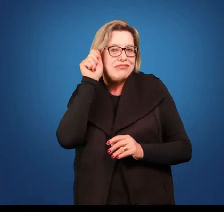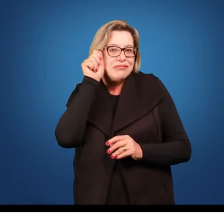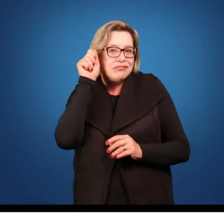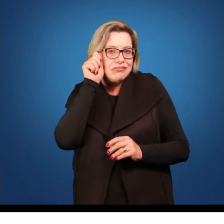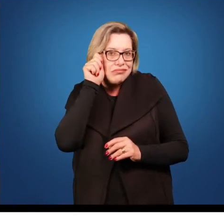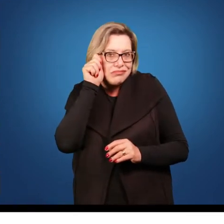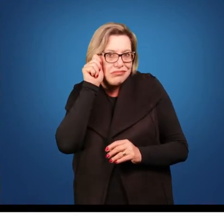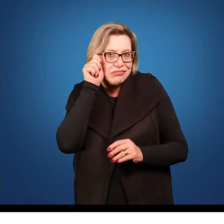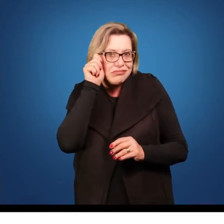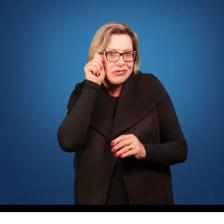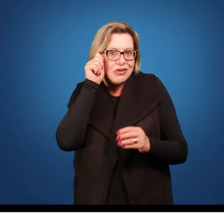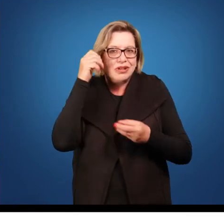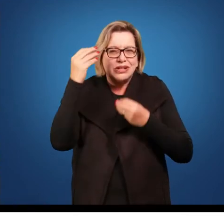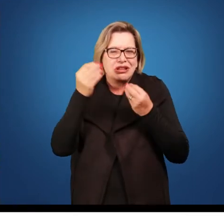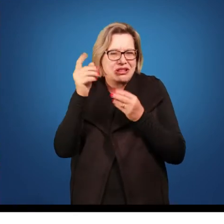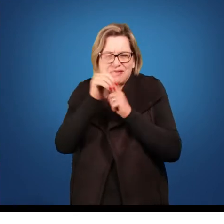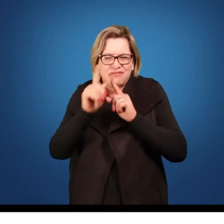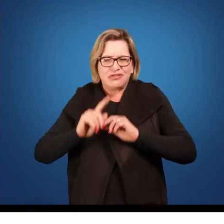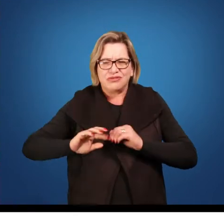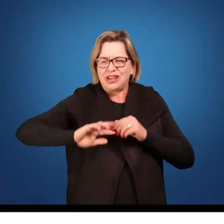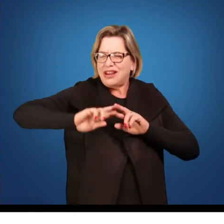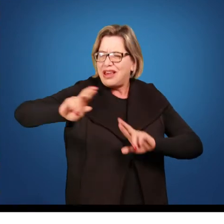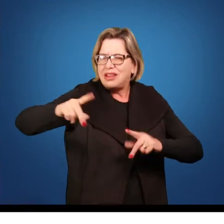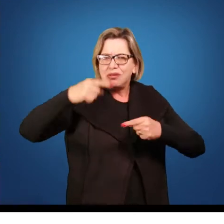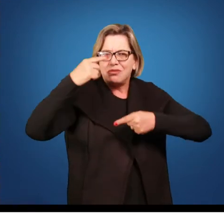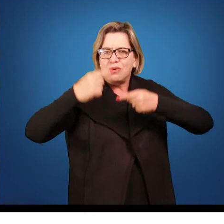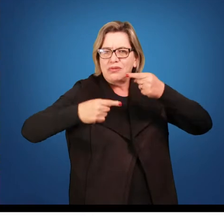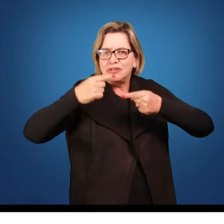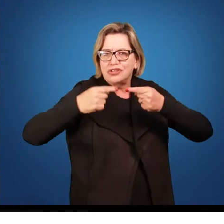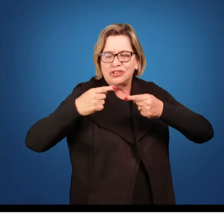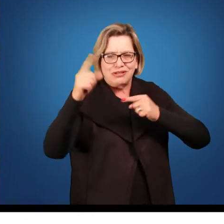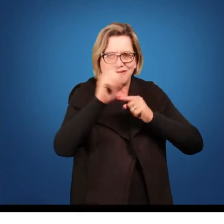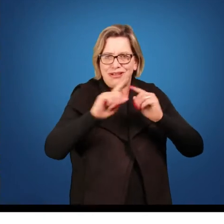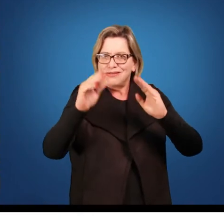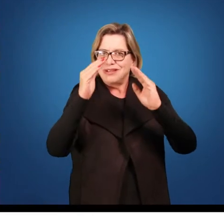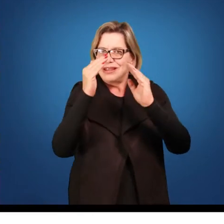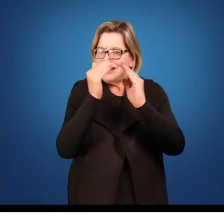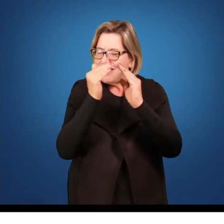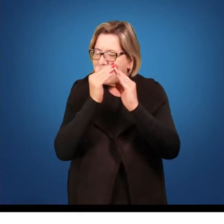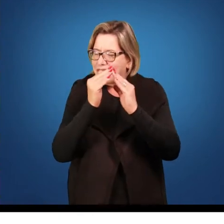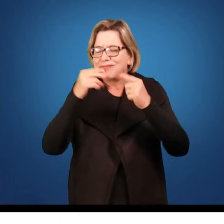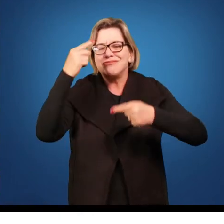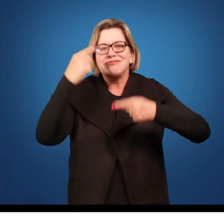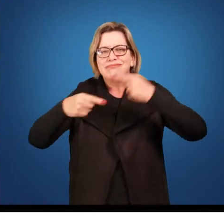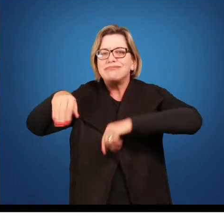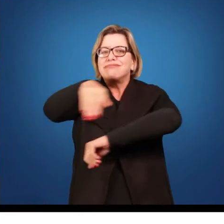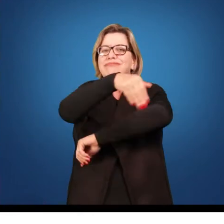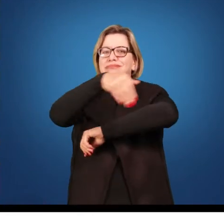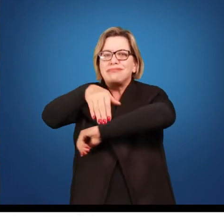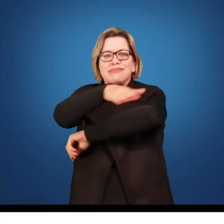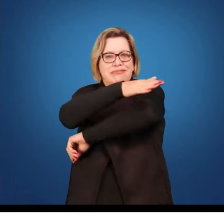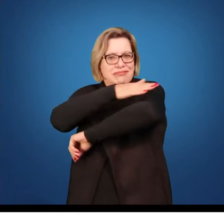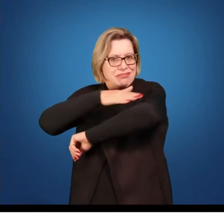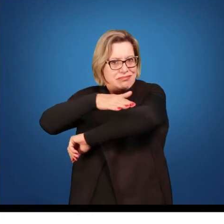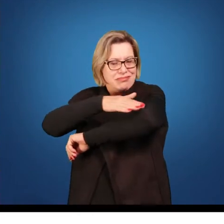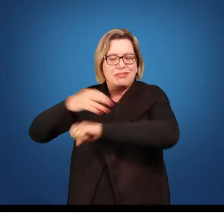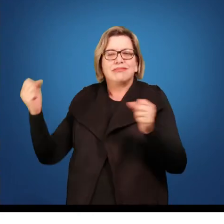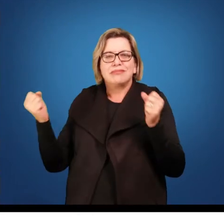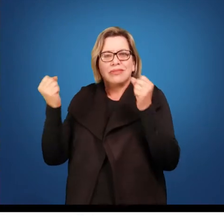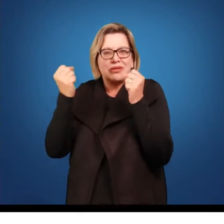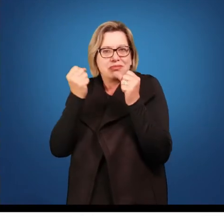casa, não do paterfamílias, mas a política da praça, a política da rua, a política do poder